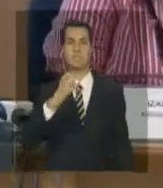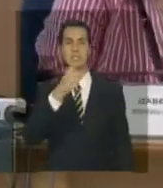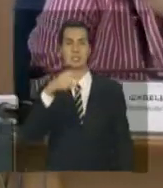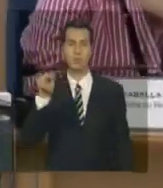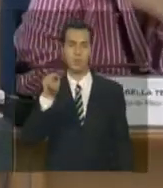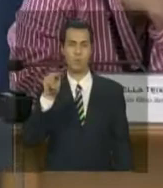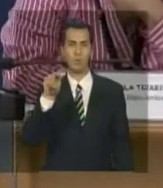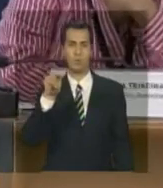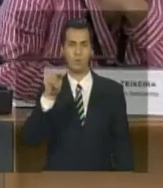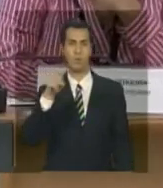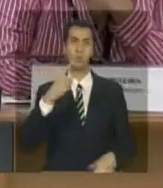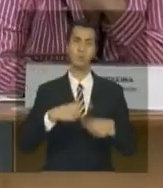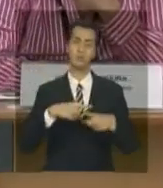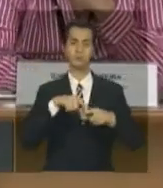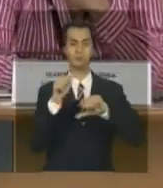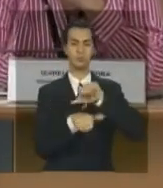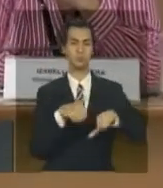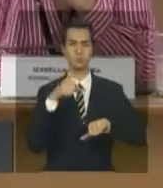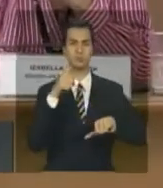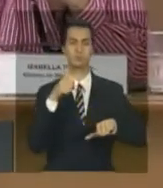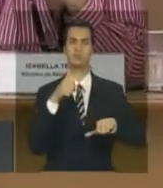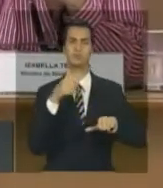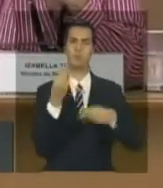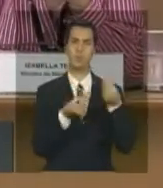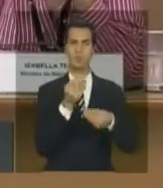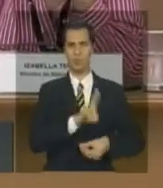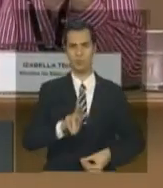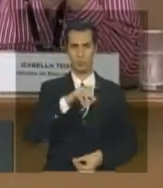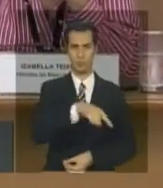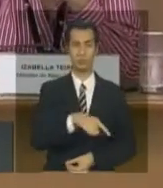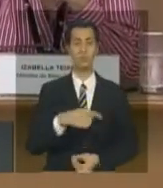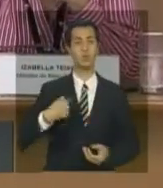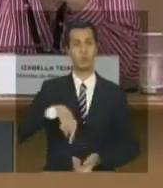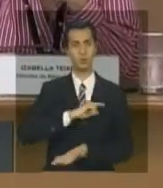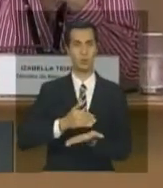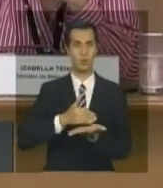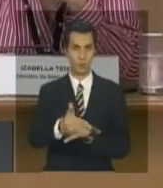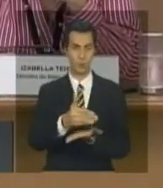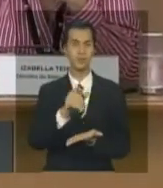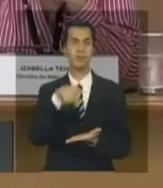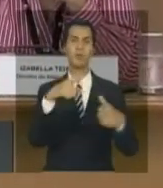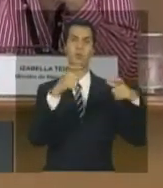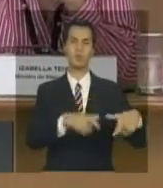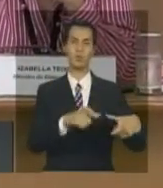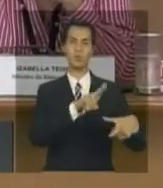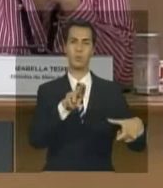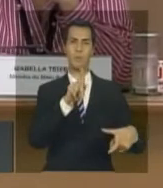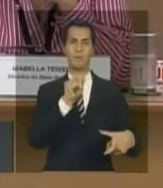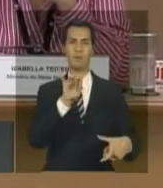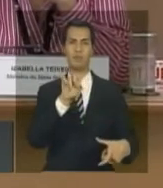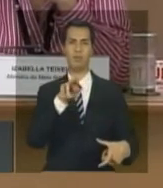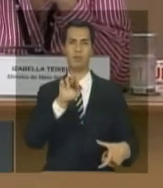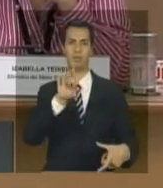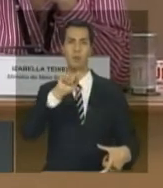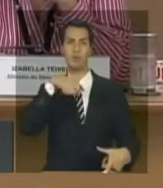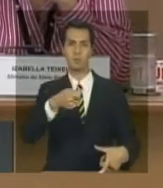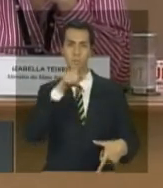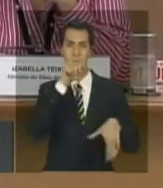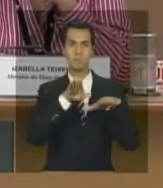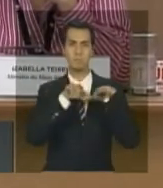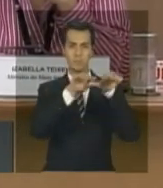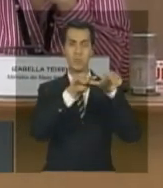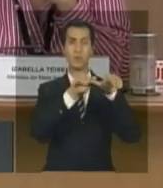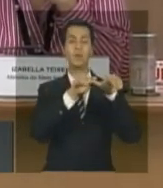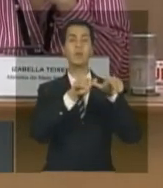usos antrópicos. Então, vamos começar pelo Pantanal, em sequência Pampa, e terminar com o Mata Atlântica, que é o